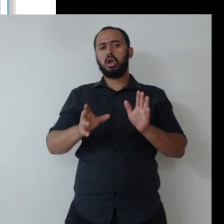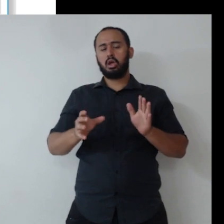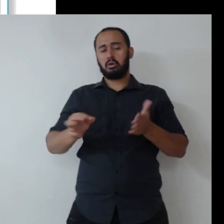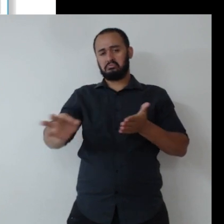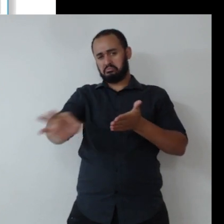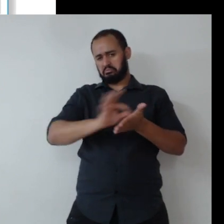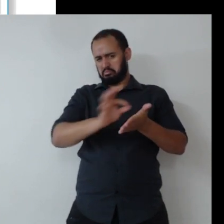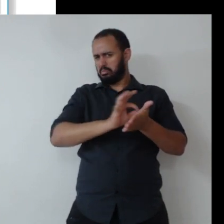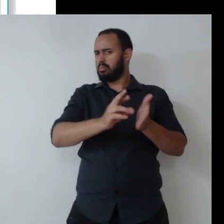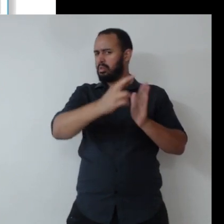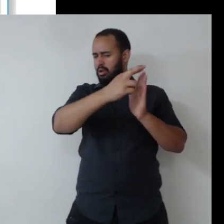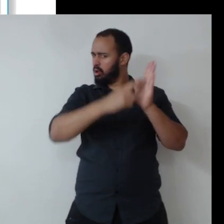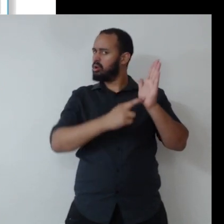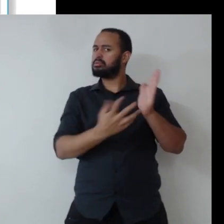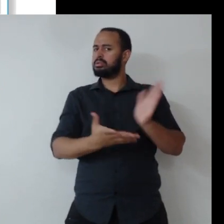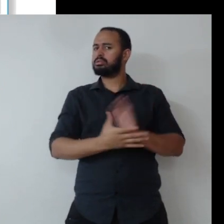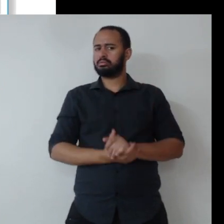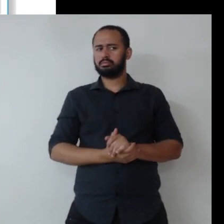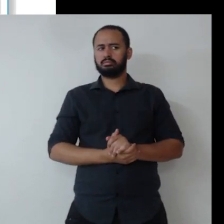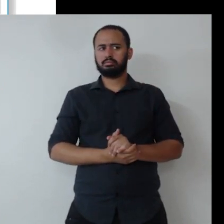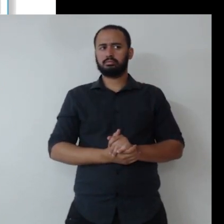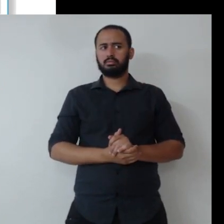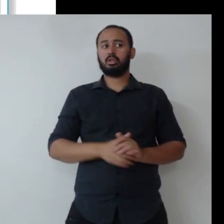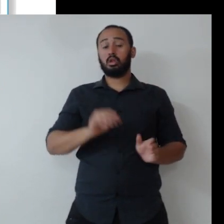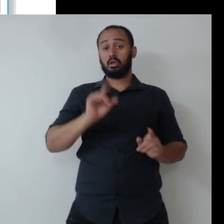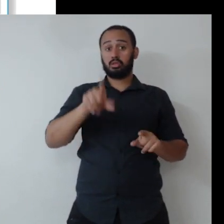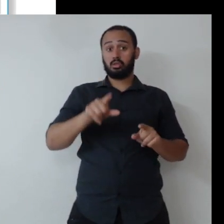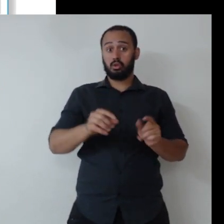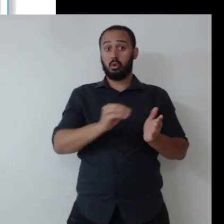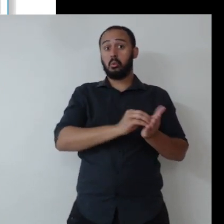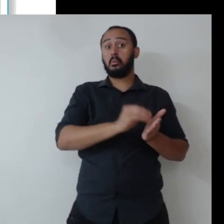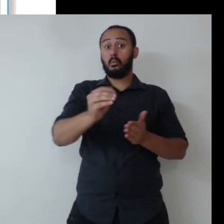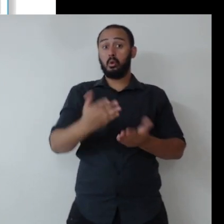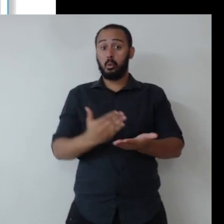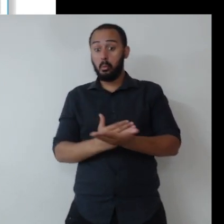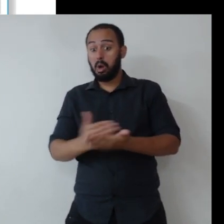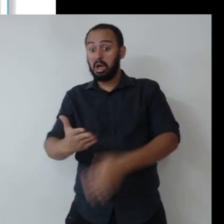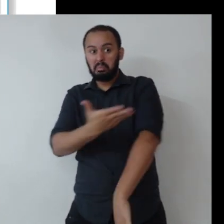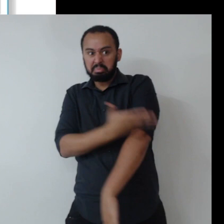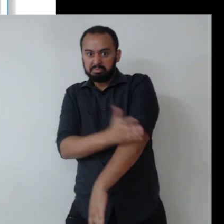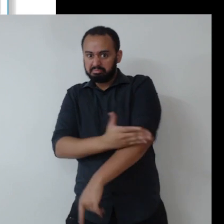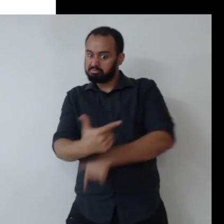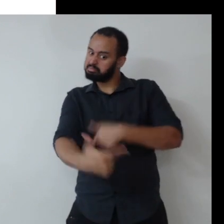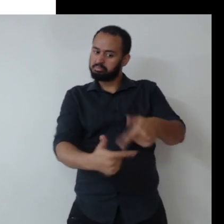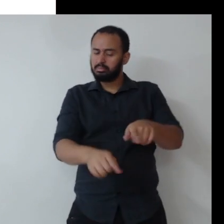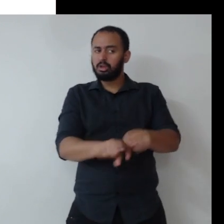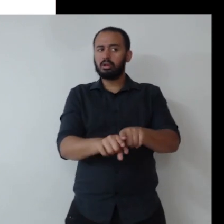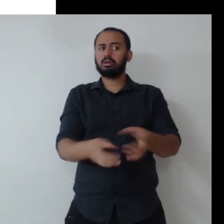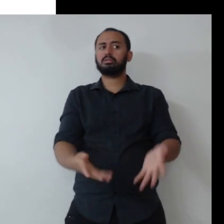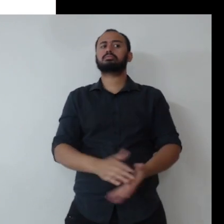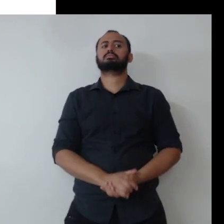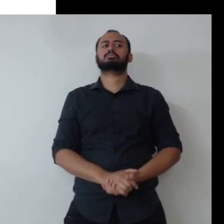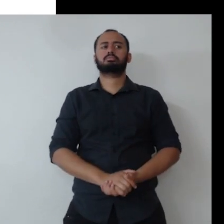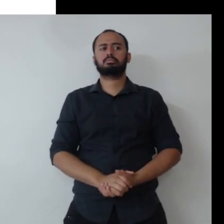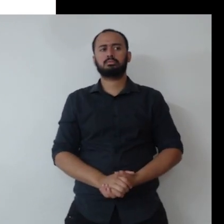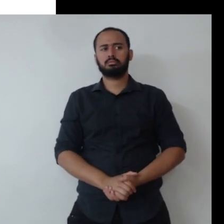resolução, para que tire do papel a resolução e ela seja colocada de fato na prática e de certa forma já está sendo colocada.